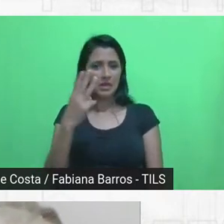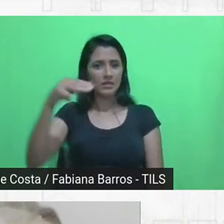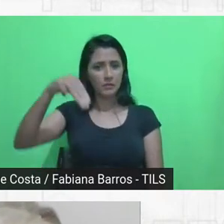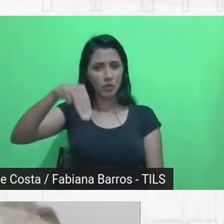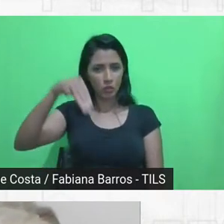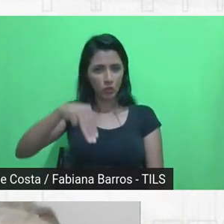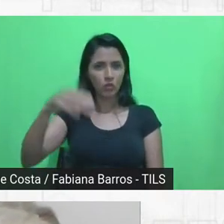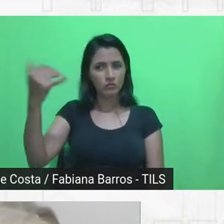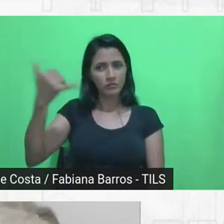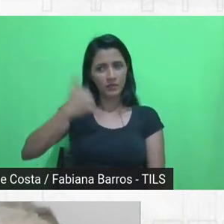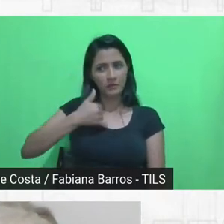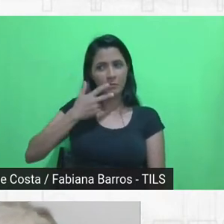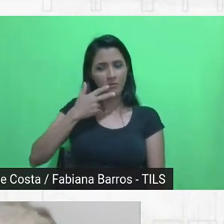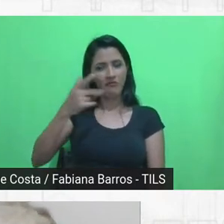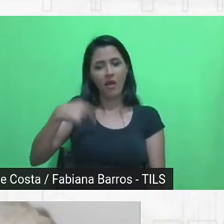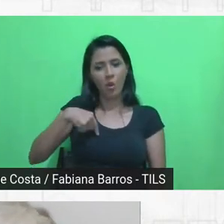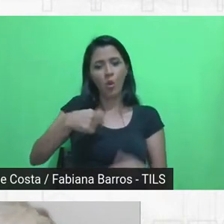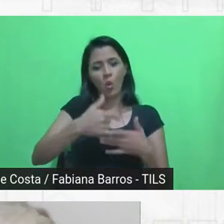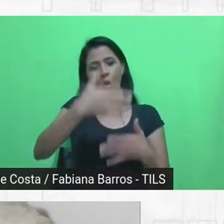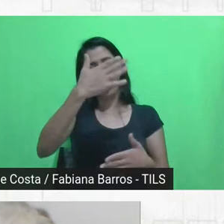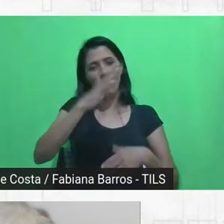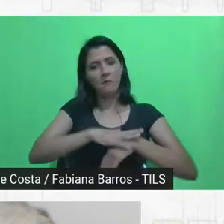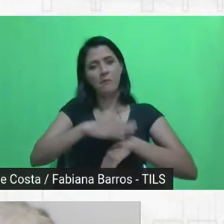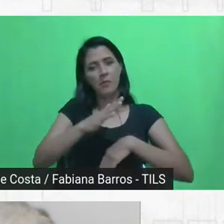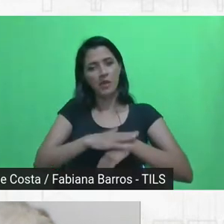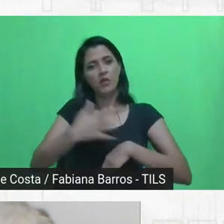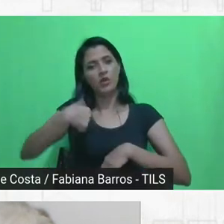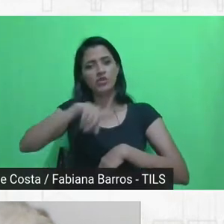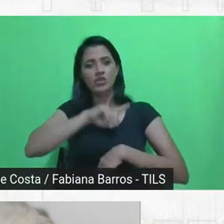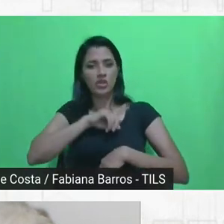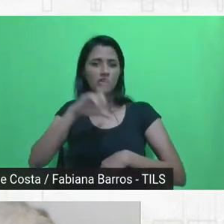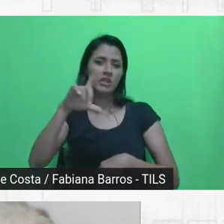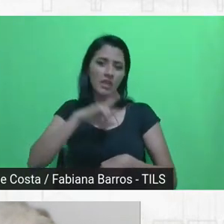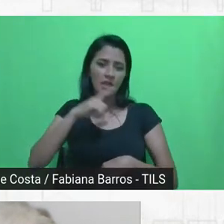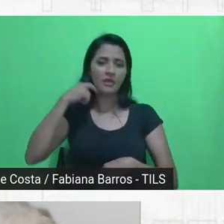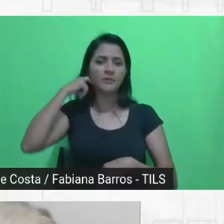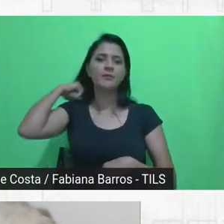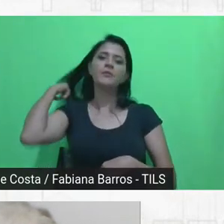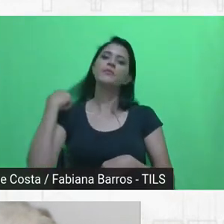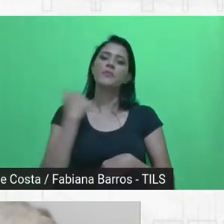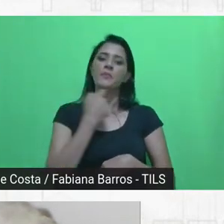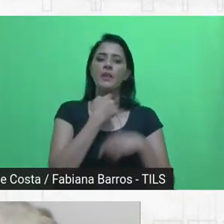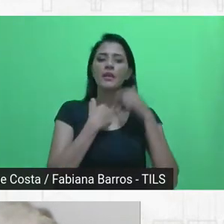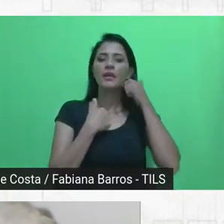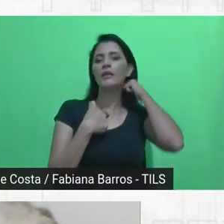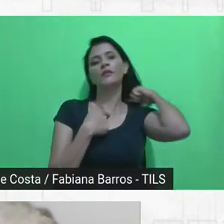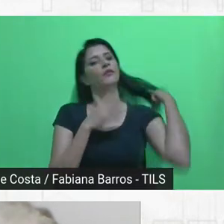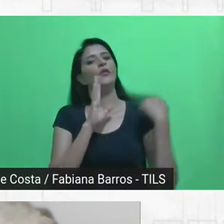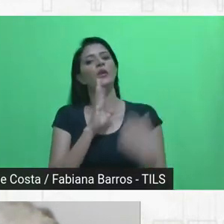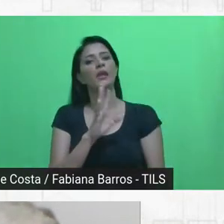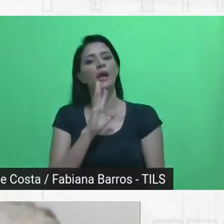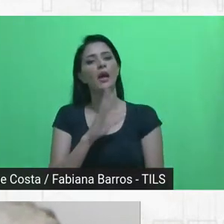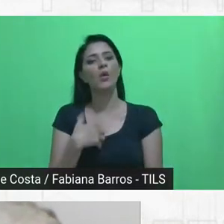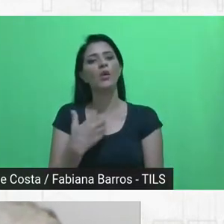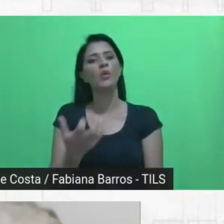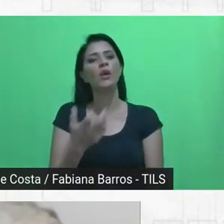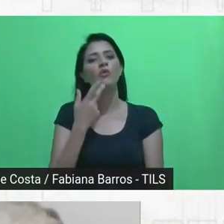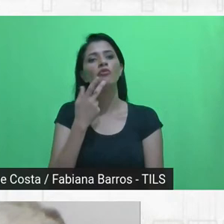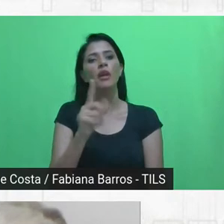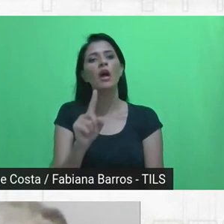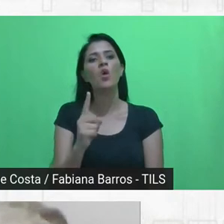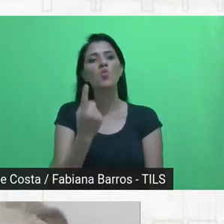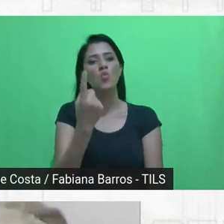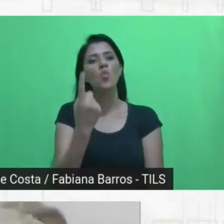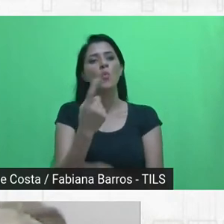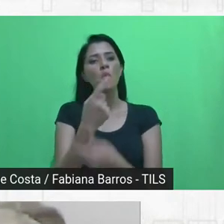autorizou aqui o período que a gente tem da mesa três, que foi muito bacana, eu queria falar uma coisinha que me vem à